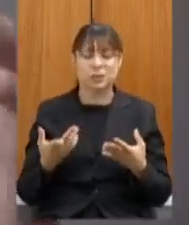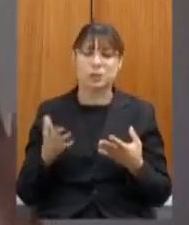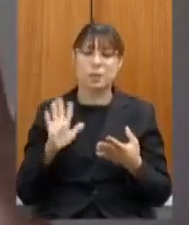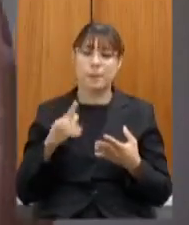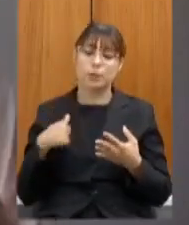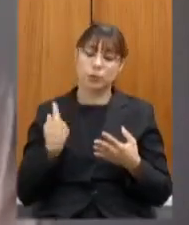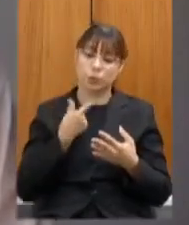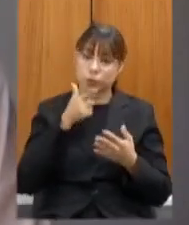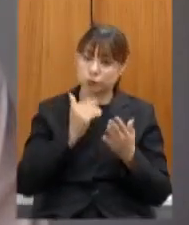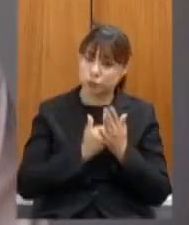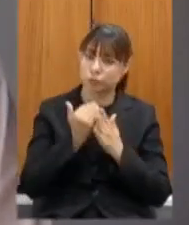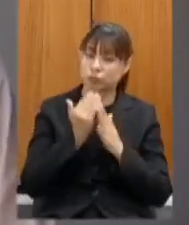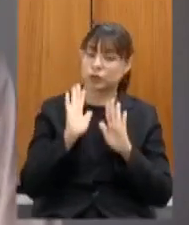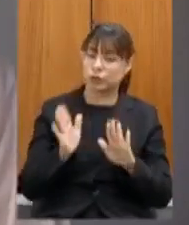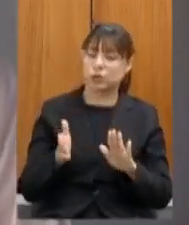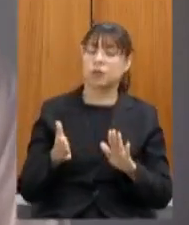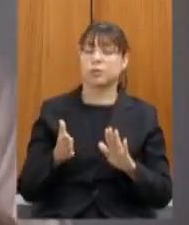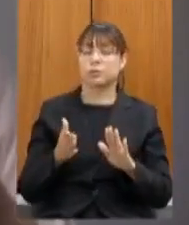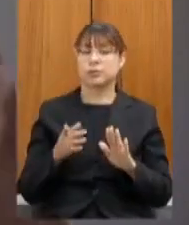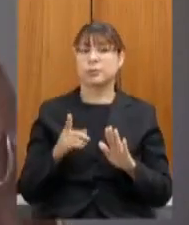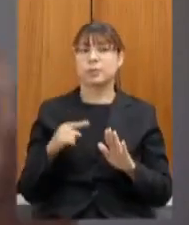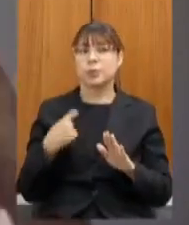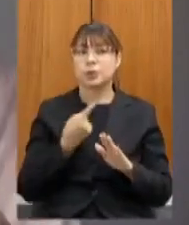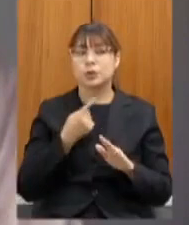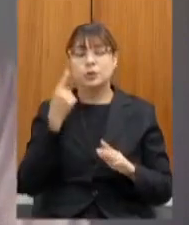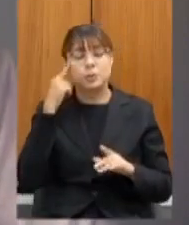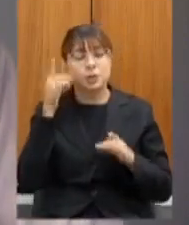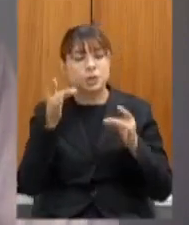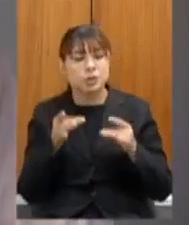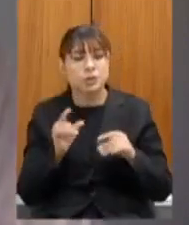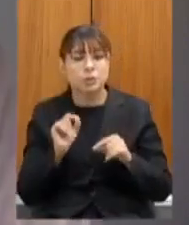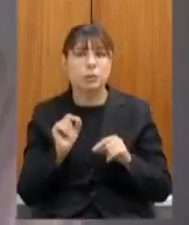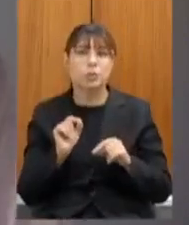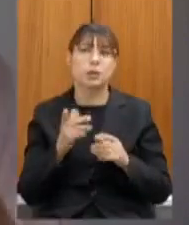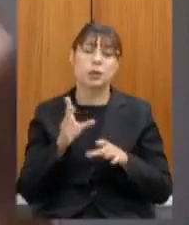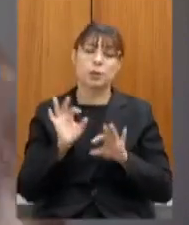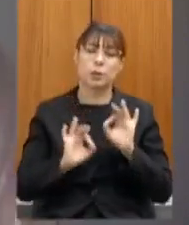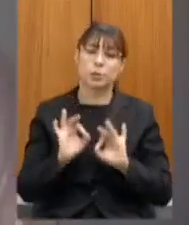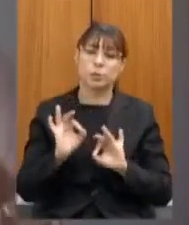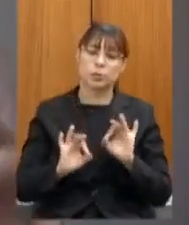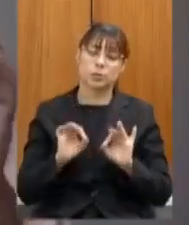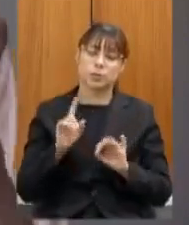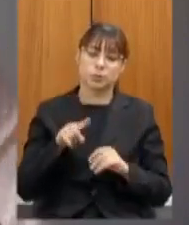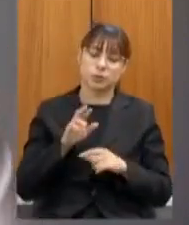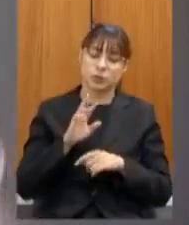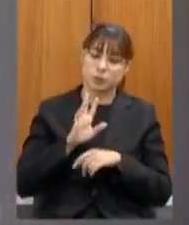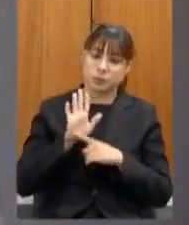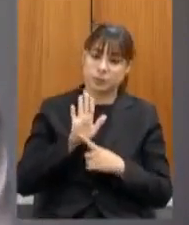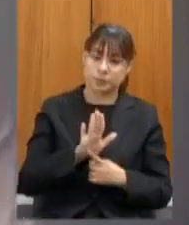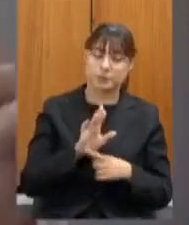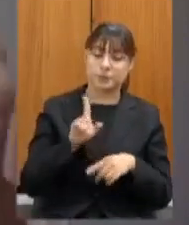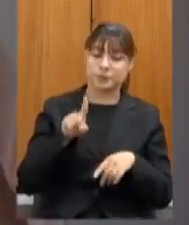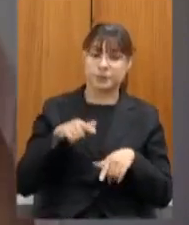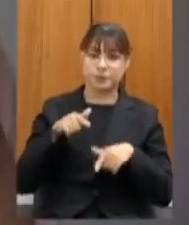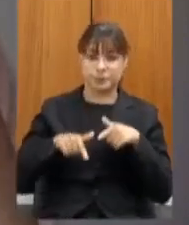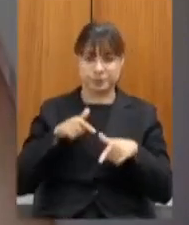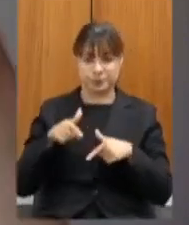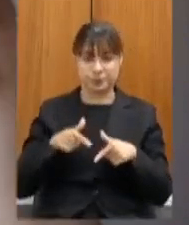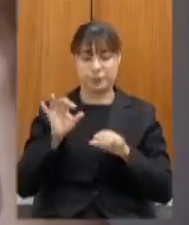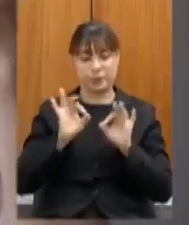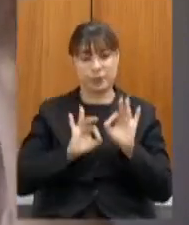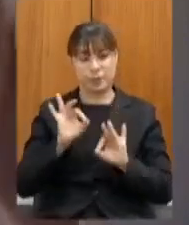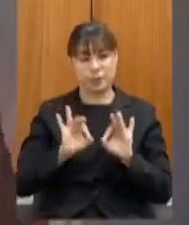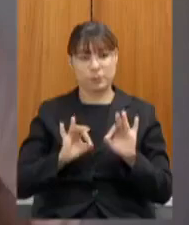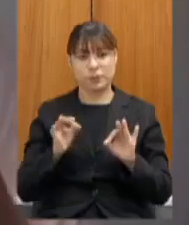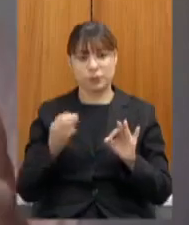detalhe que a gente vem trabalhando deputado no Se Liga na Educação no programa fazer referência especificamente a atividade do plano de estudo